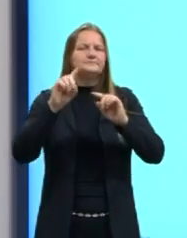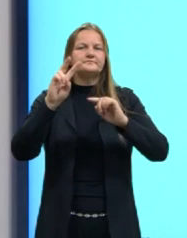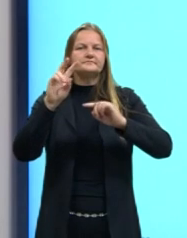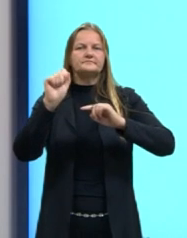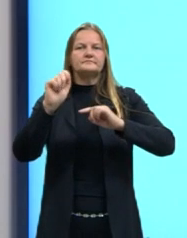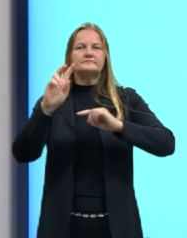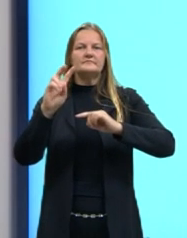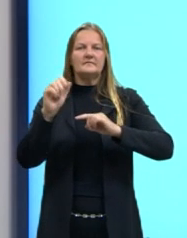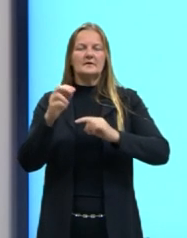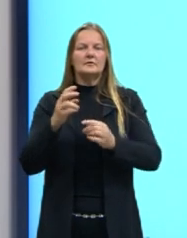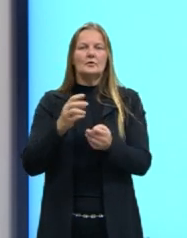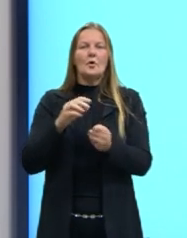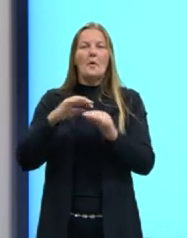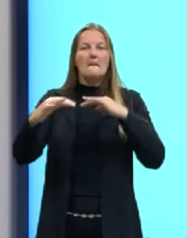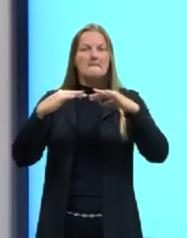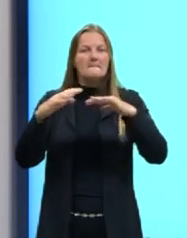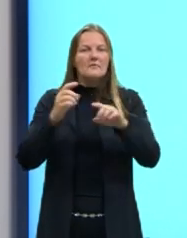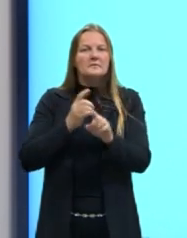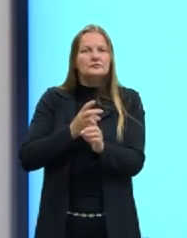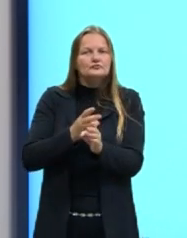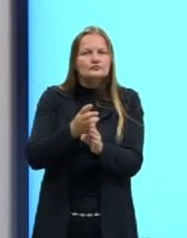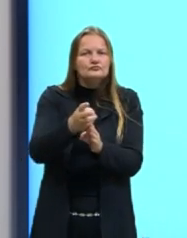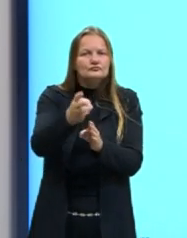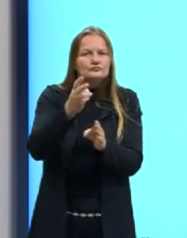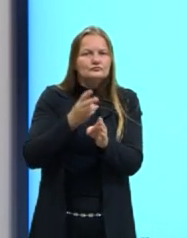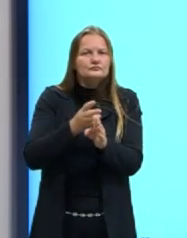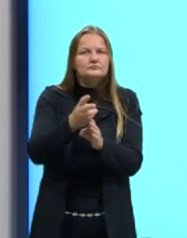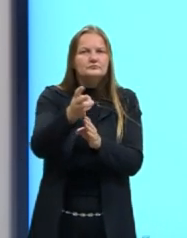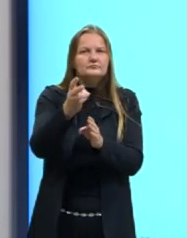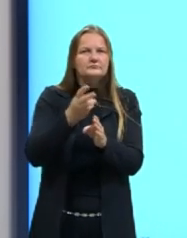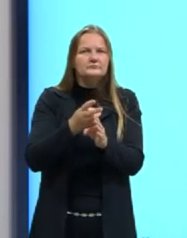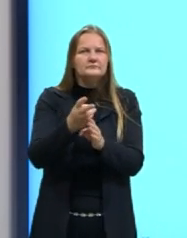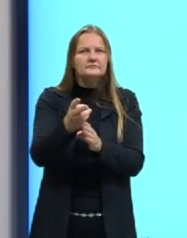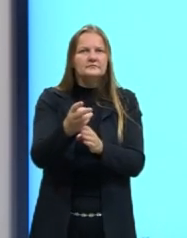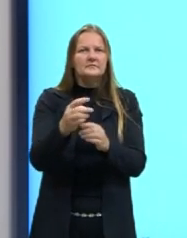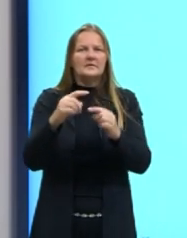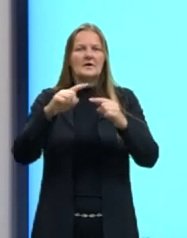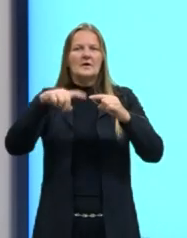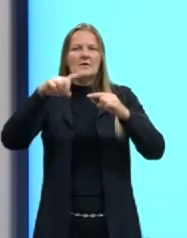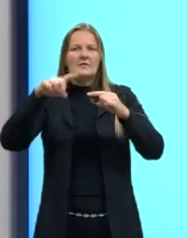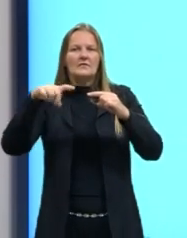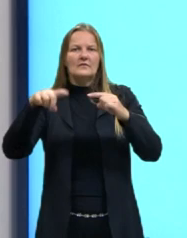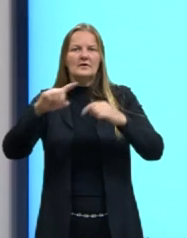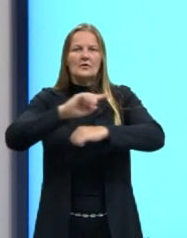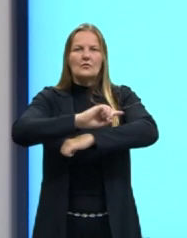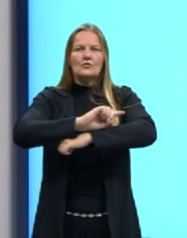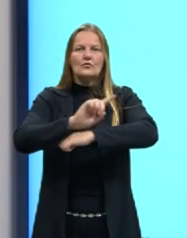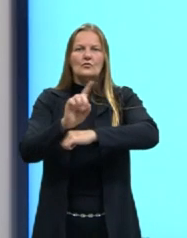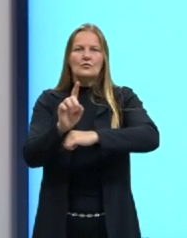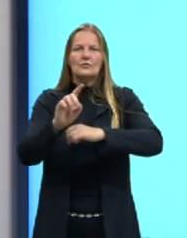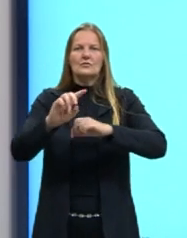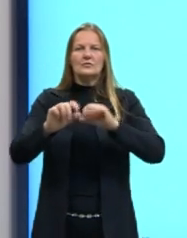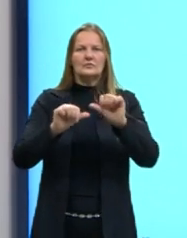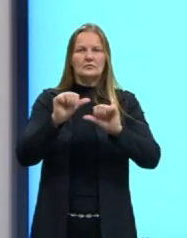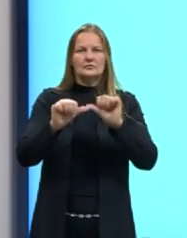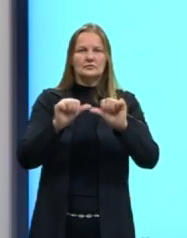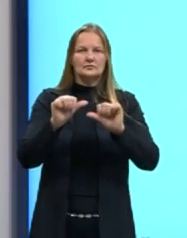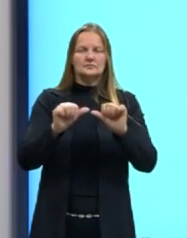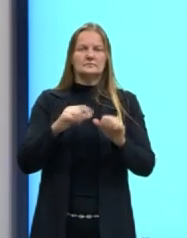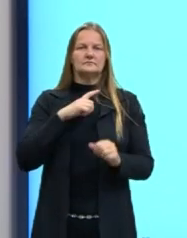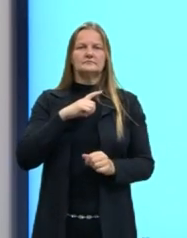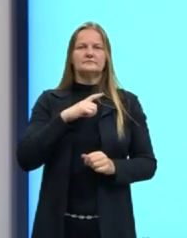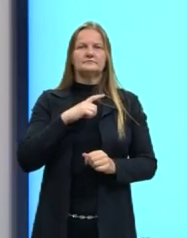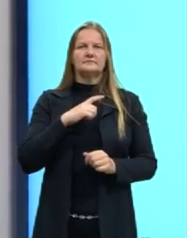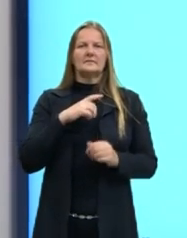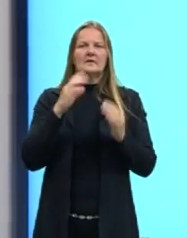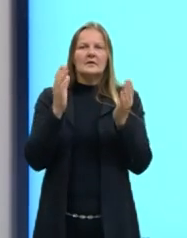uniforme, que é uniformemente, e variado? Porque agora, pessoal,